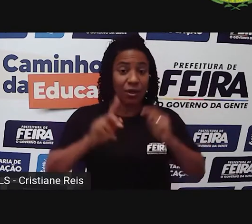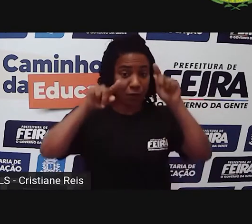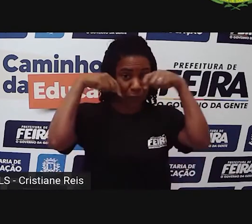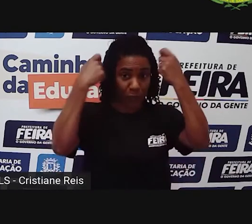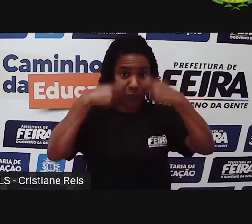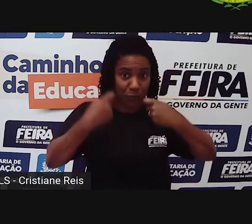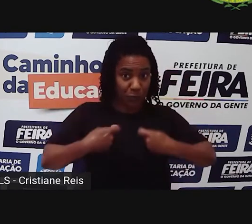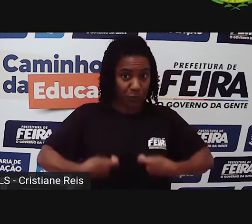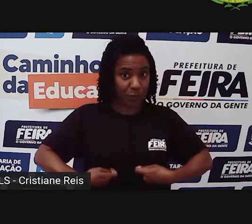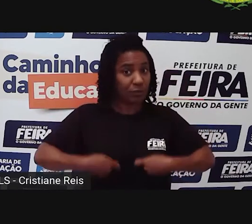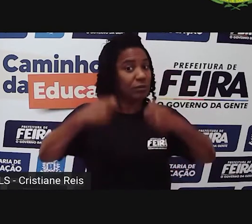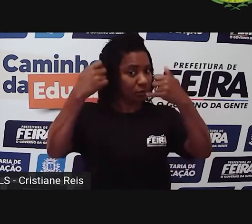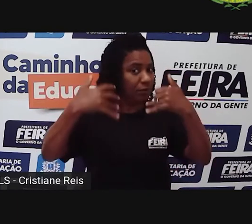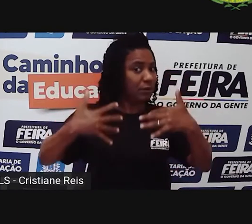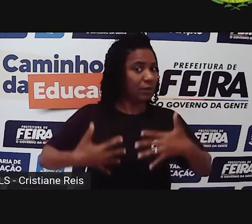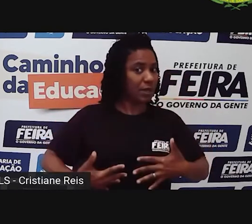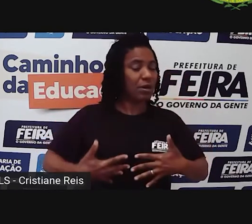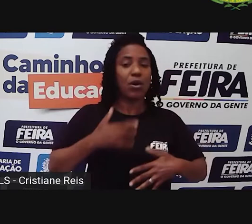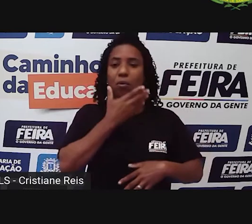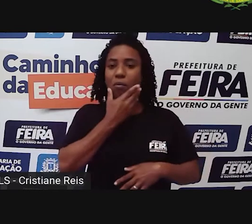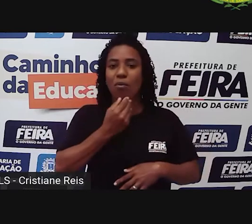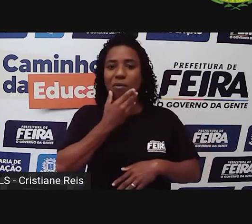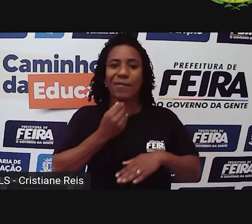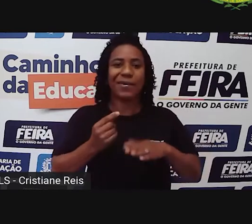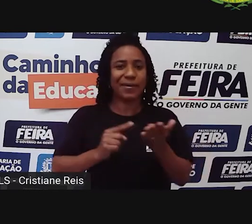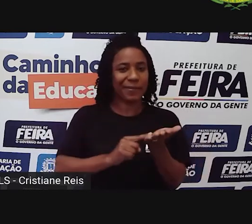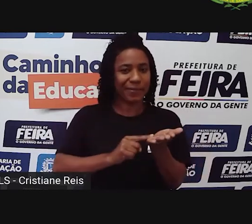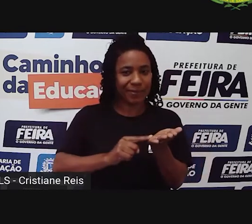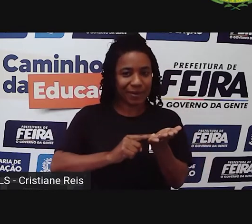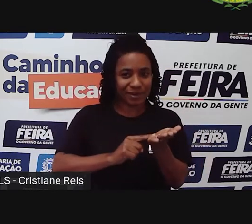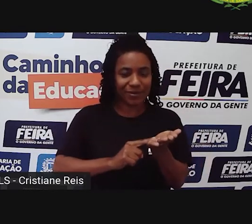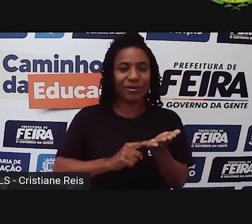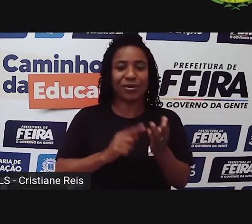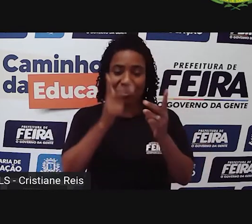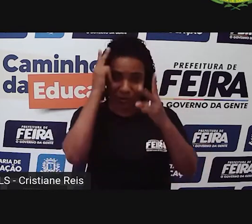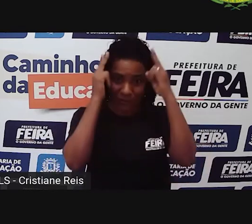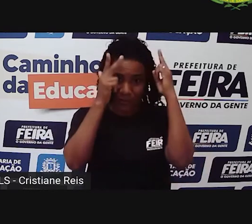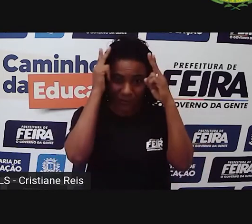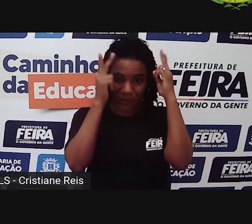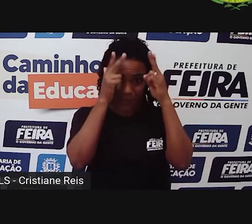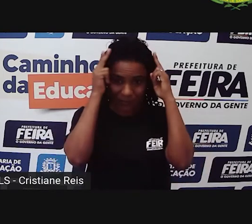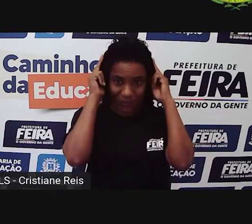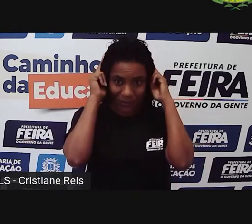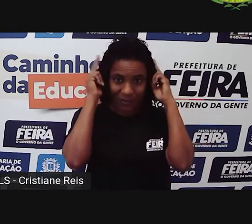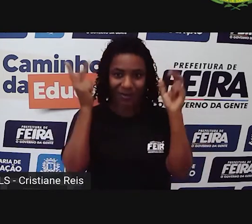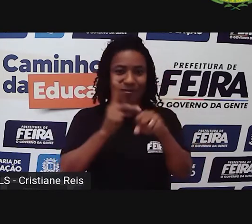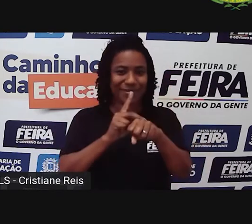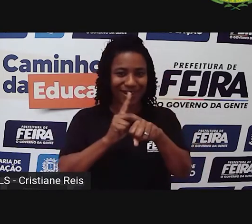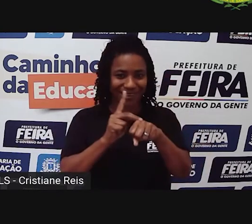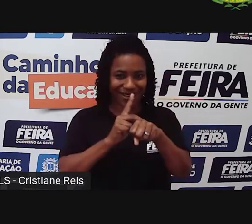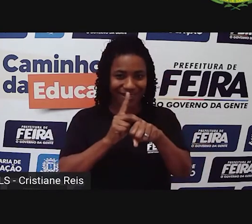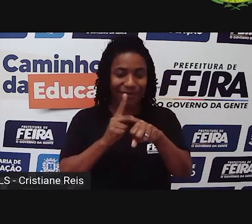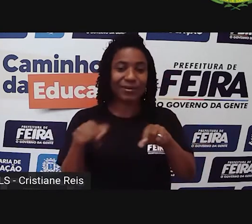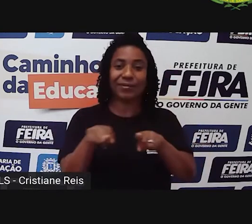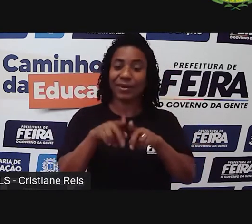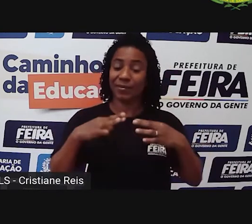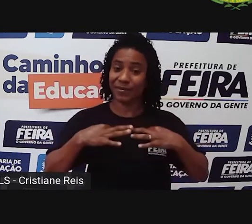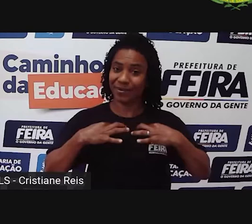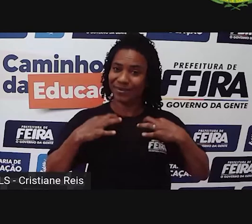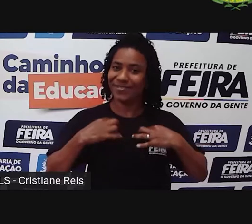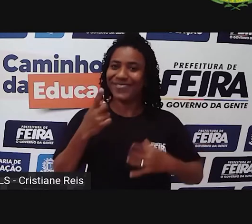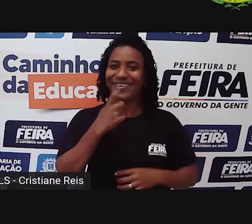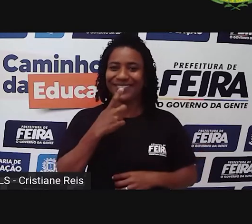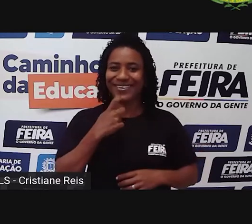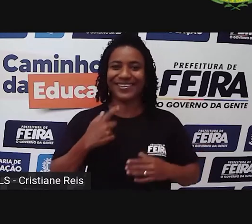audiodescrição. Eu sou um homem branco, de cabelo preto e cortado bem curto. Eu estou vestindo uma camisa vermelha e